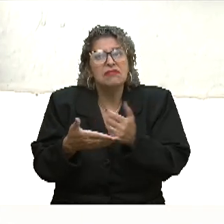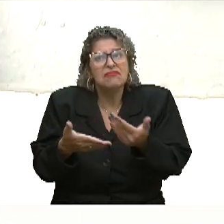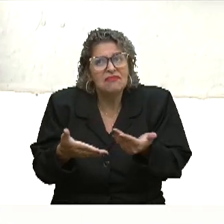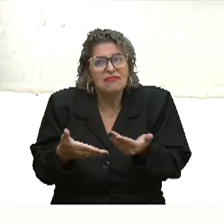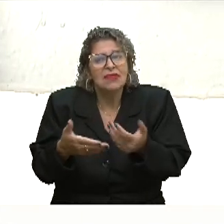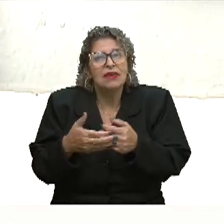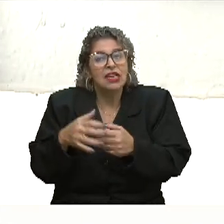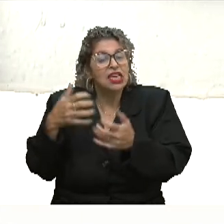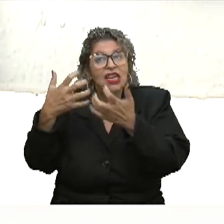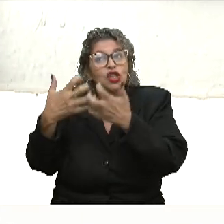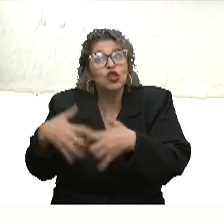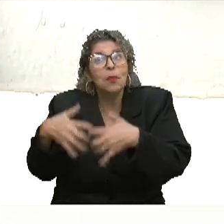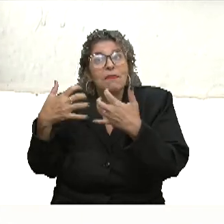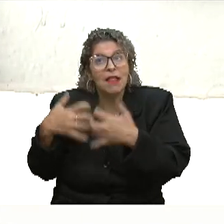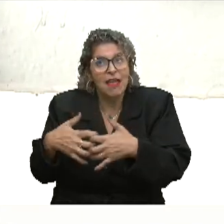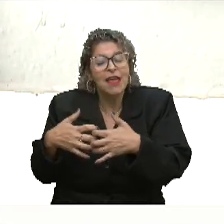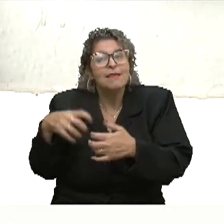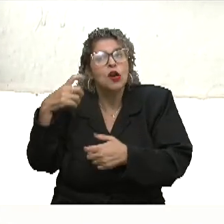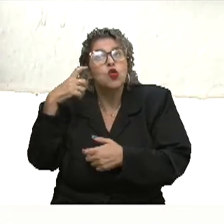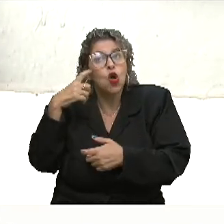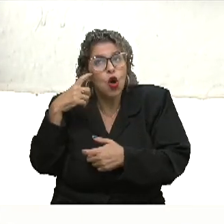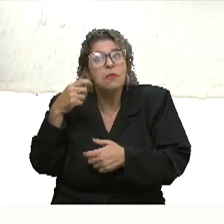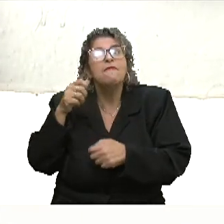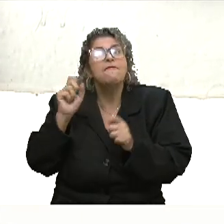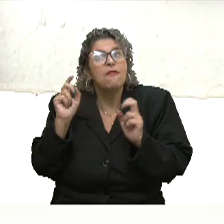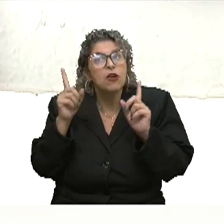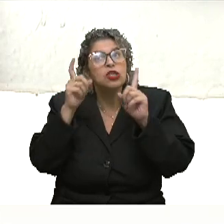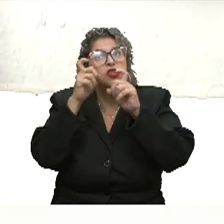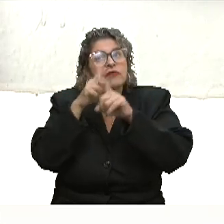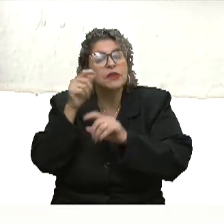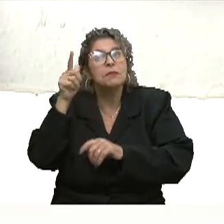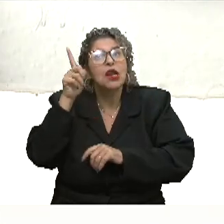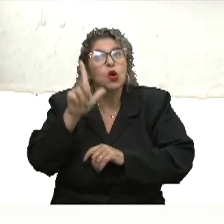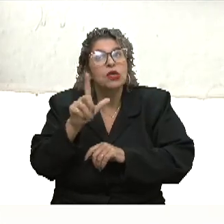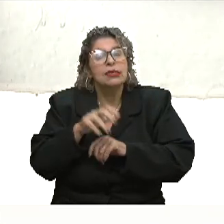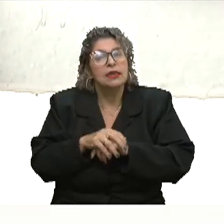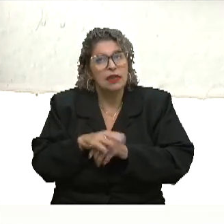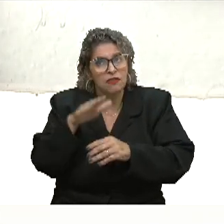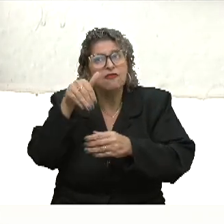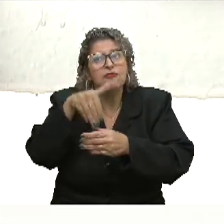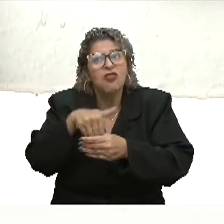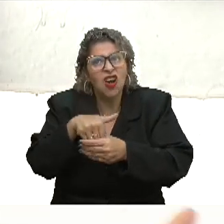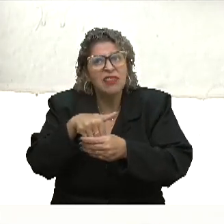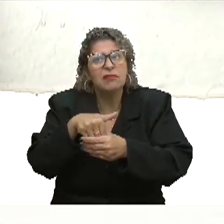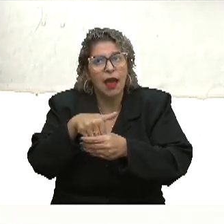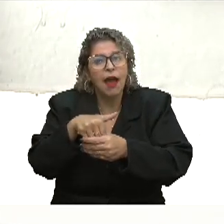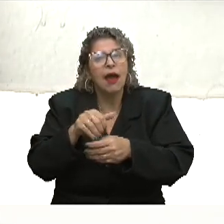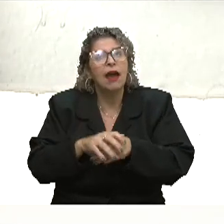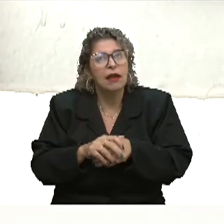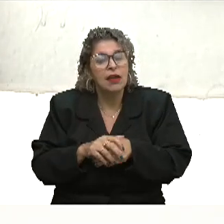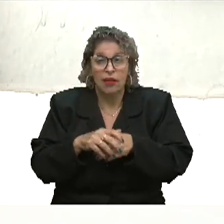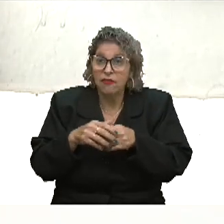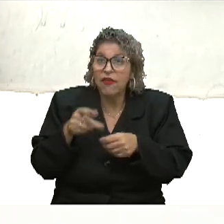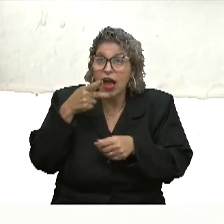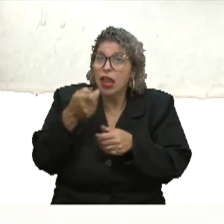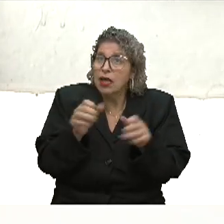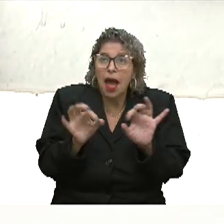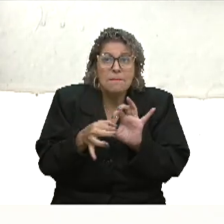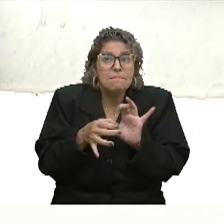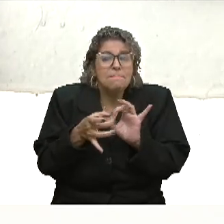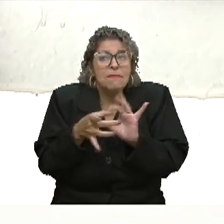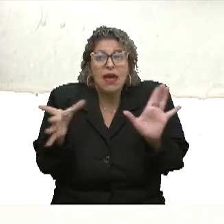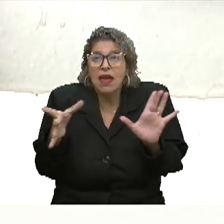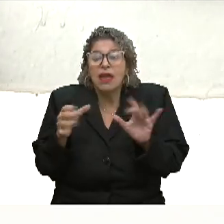realmente reflete no quão foi difícil conquistar eles, né? Por exemplo, votar. A gente está falando aqui, abertamente, a gente fala nas redes